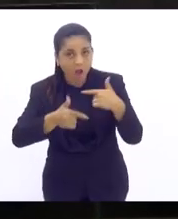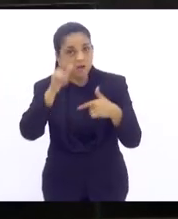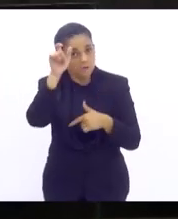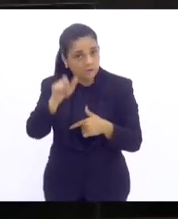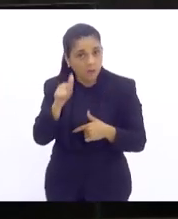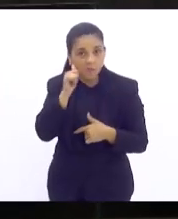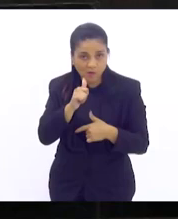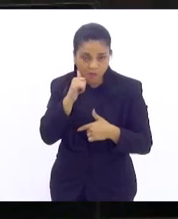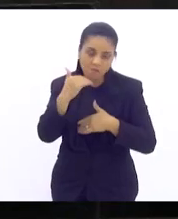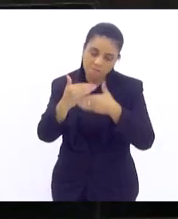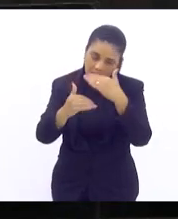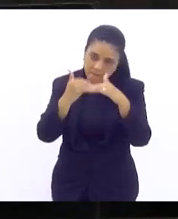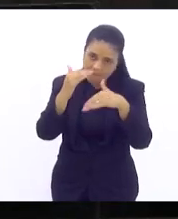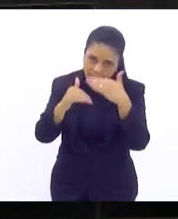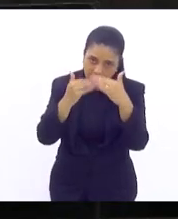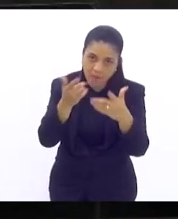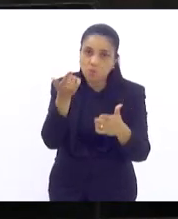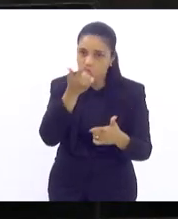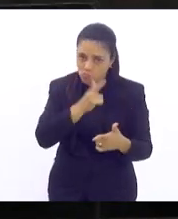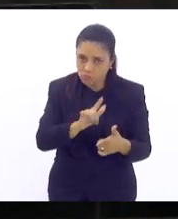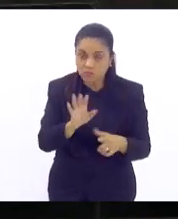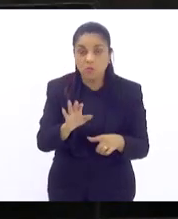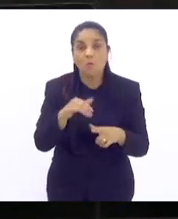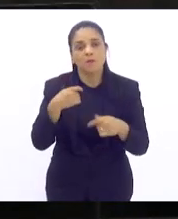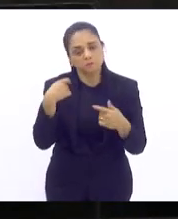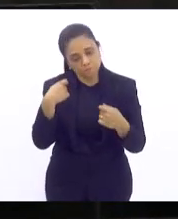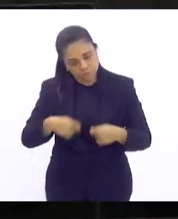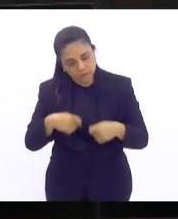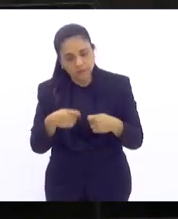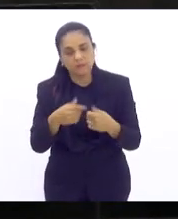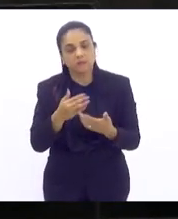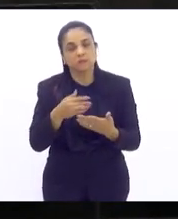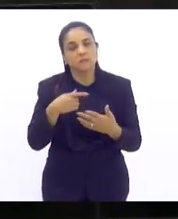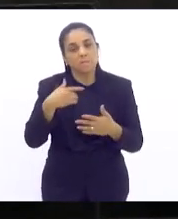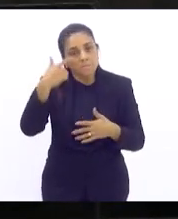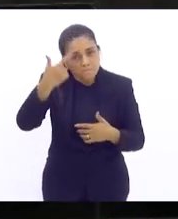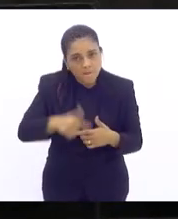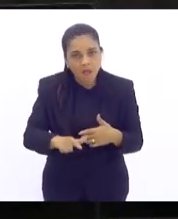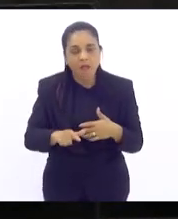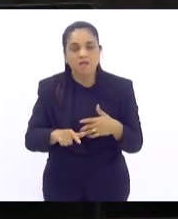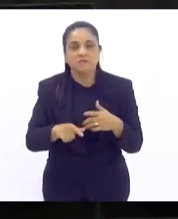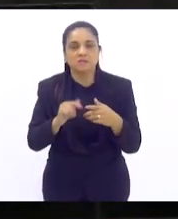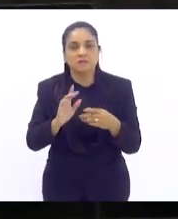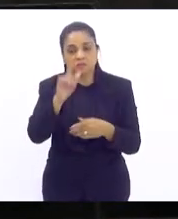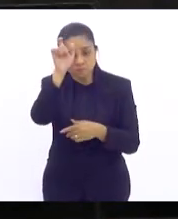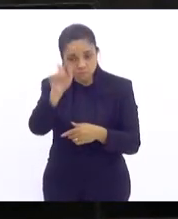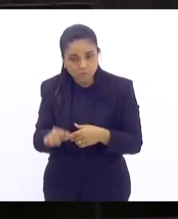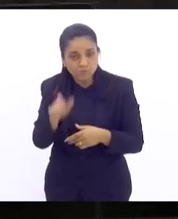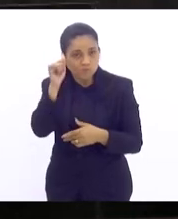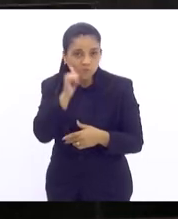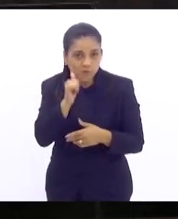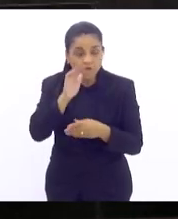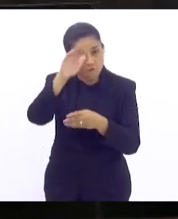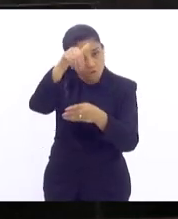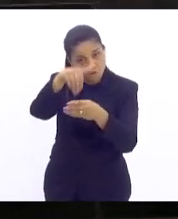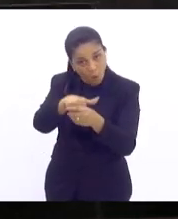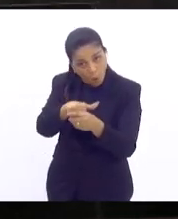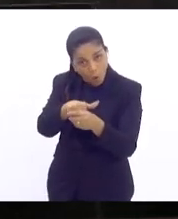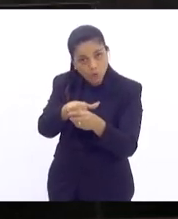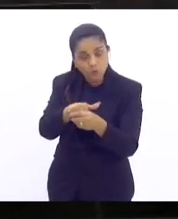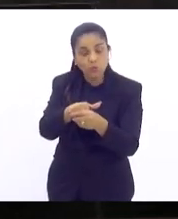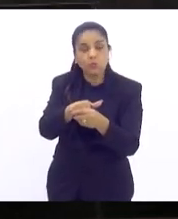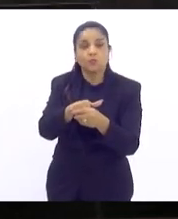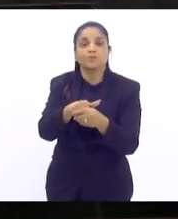que a gente precisa avançar muito mais garantindo que essas mulheres que votam e possam ser votadas também tenha